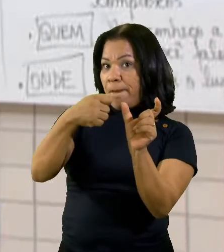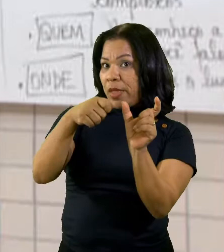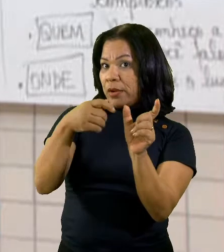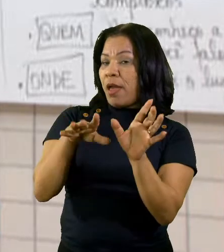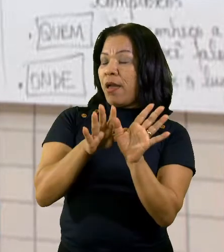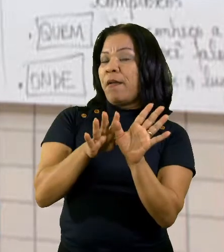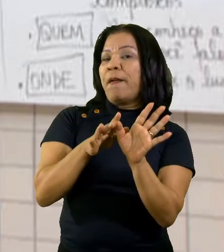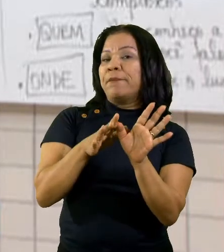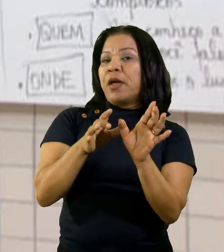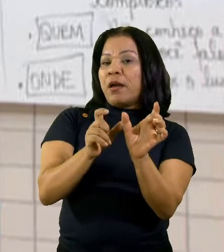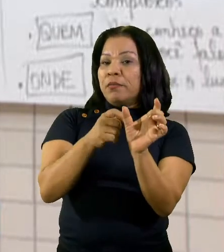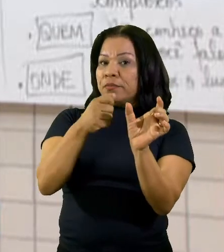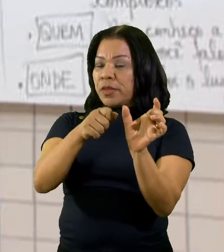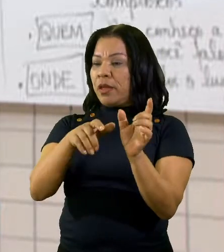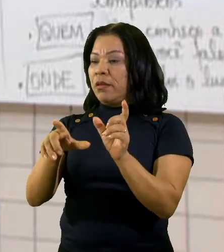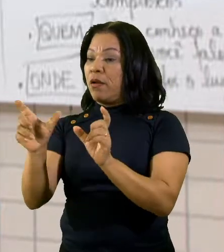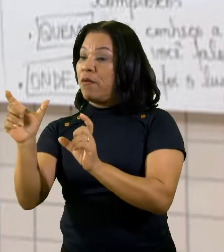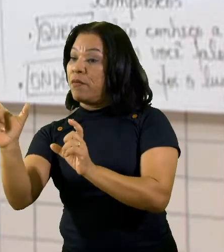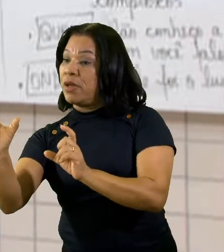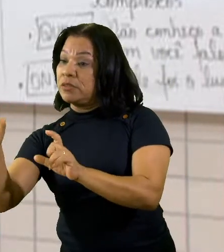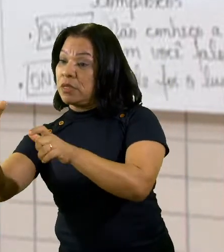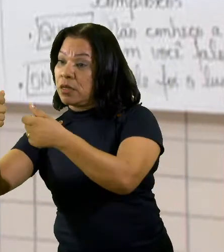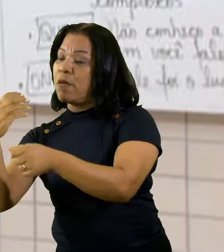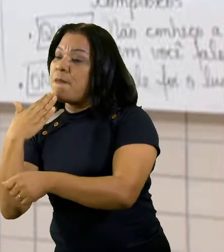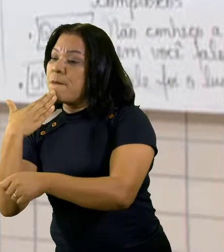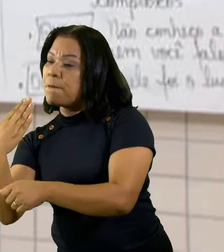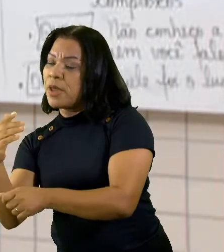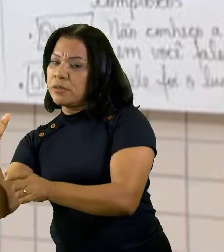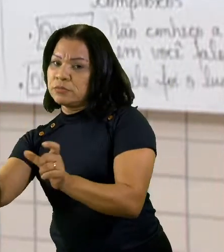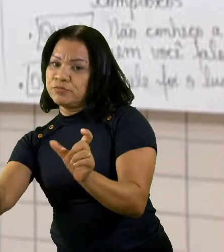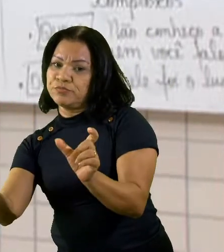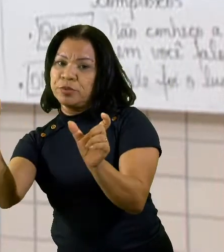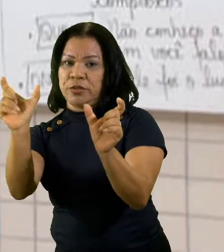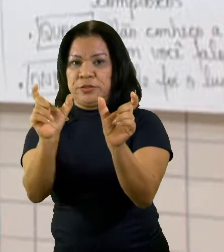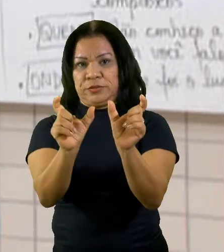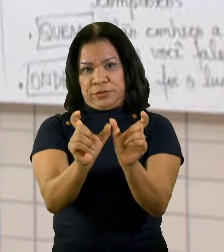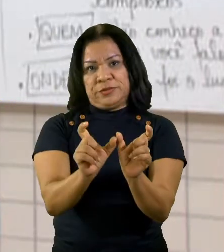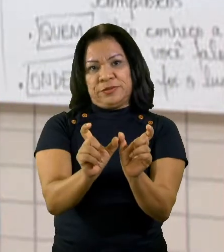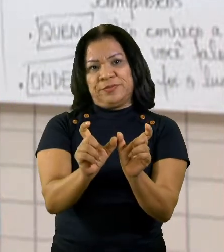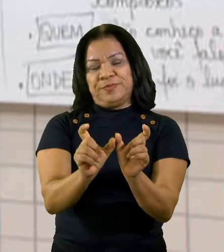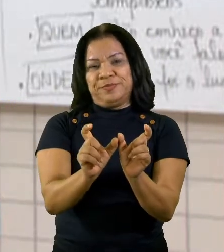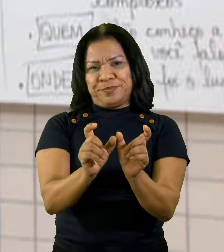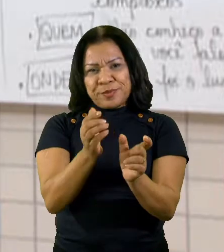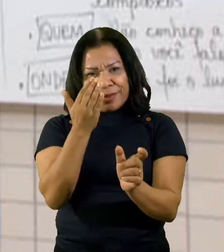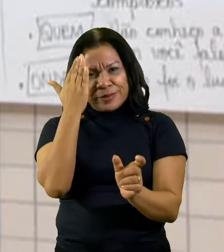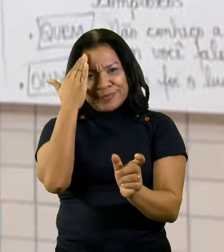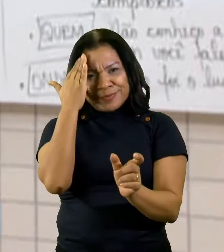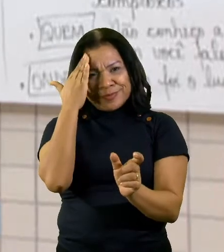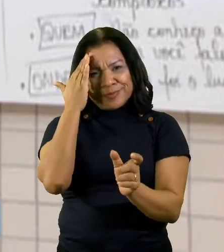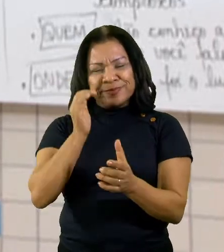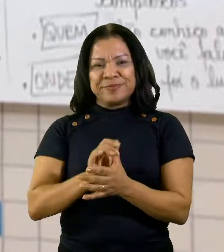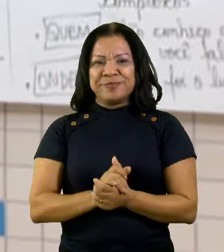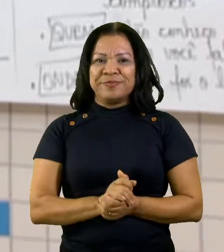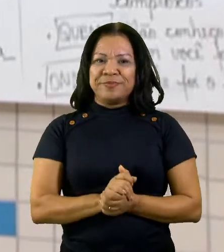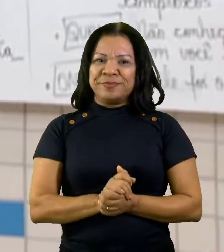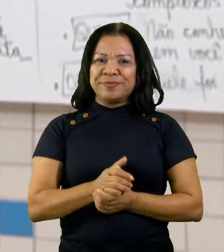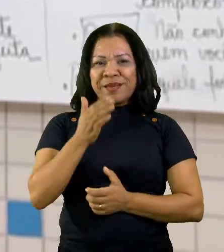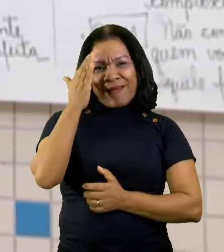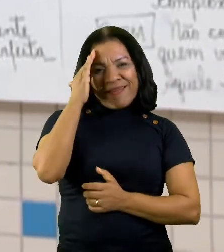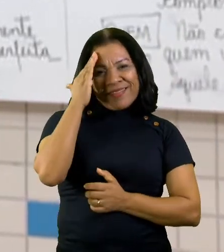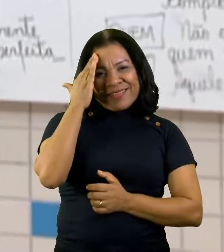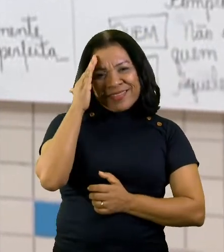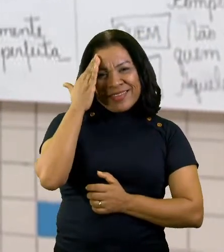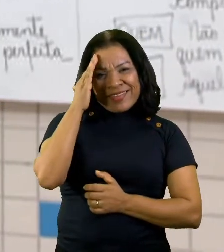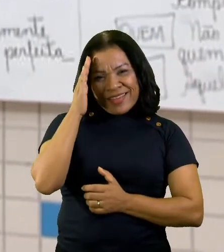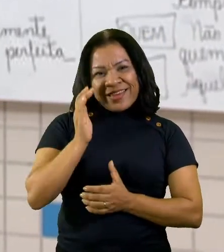ela depende da primeira para existir. Ela depende do verbo pedir. Ok? Compreenderam o que é uma